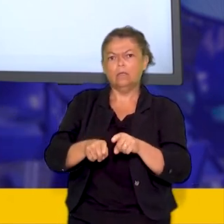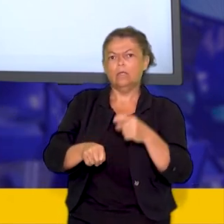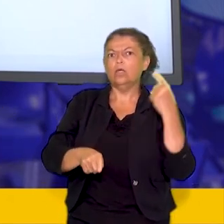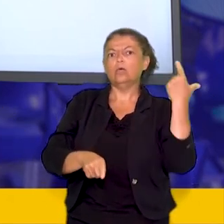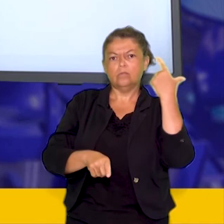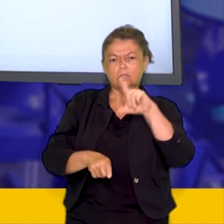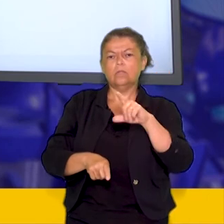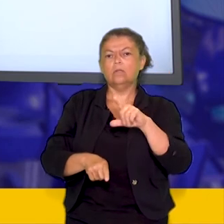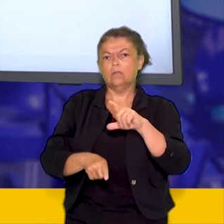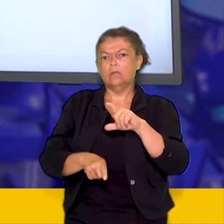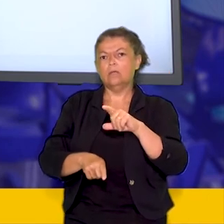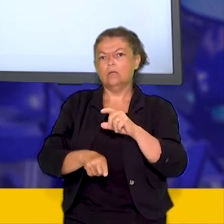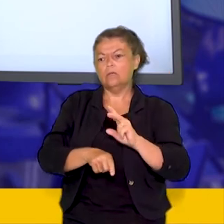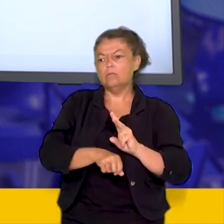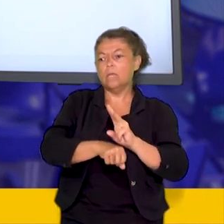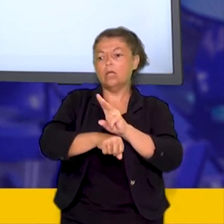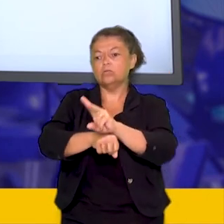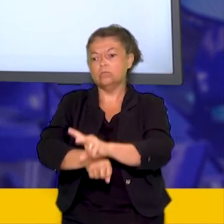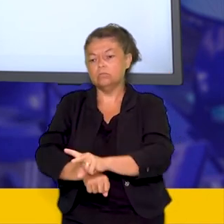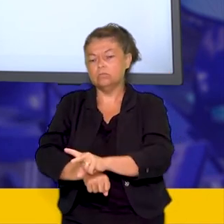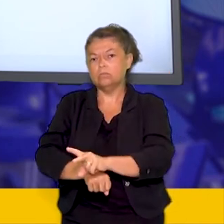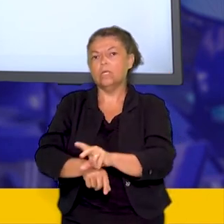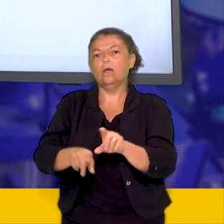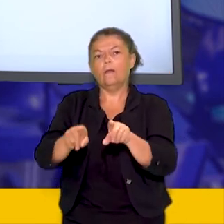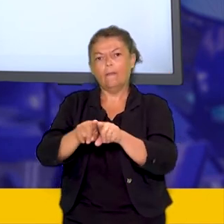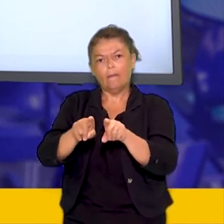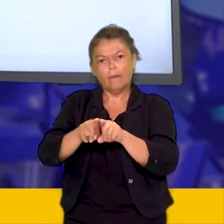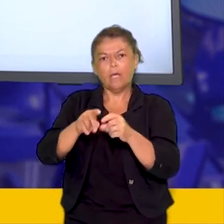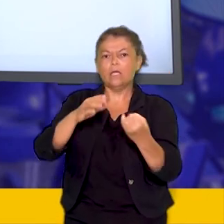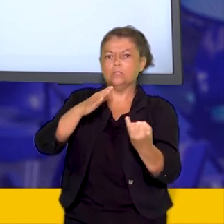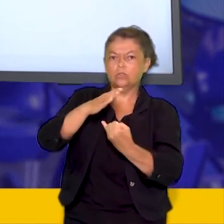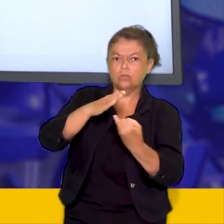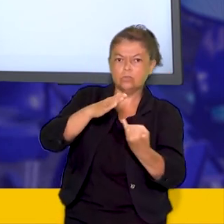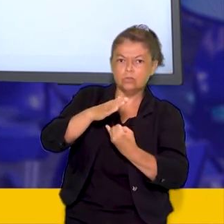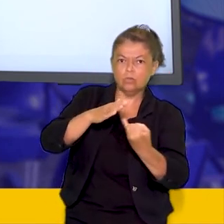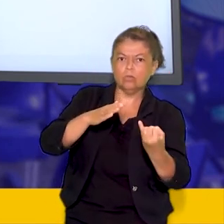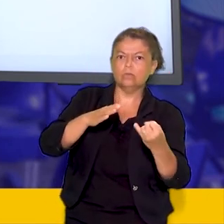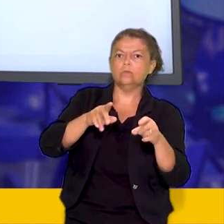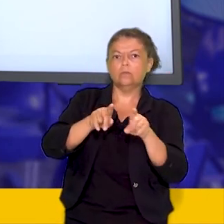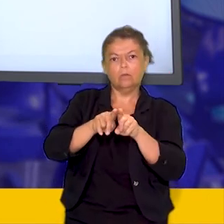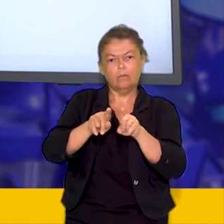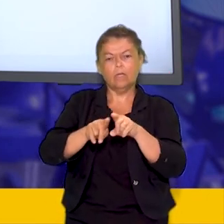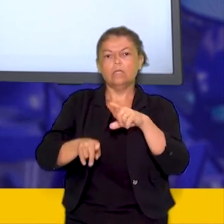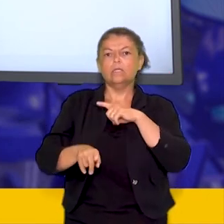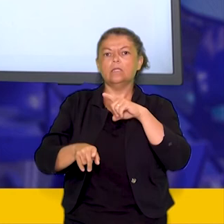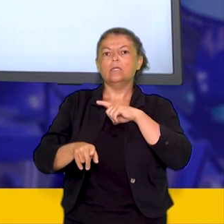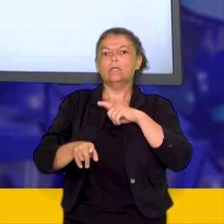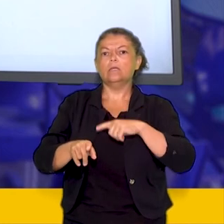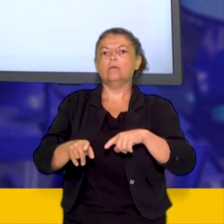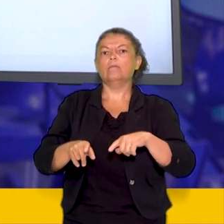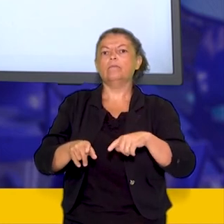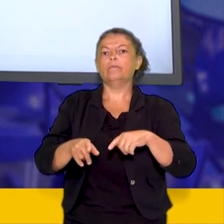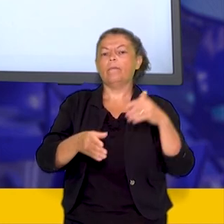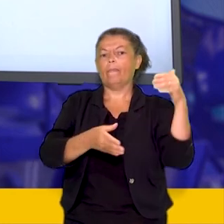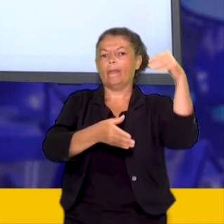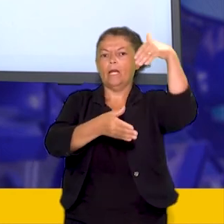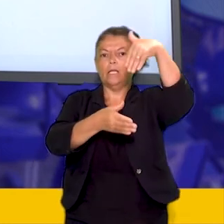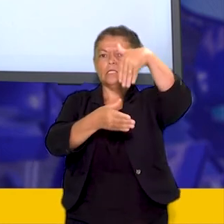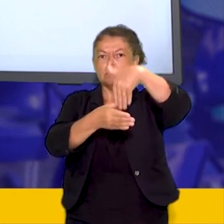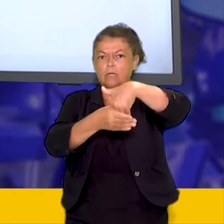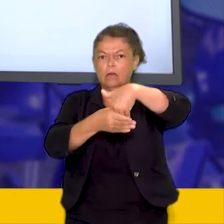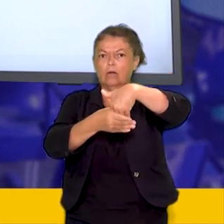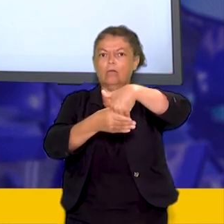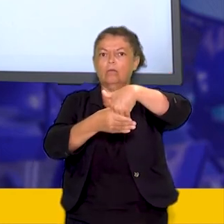as disputas eleitorais também davam origem às chamadas eleições a bico de pena ou seja